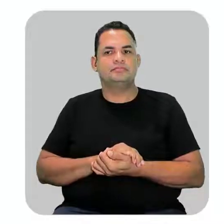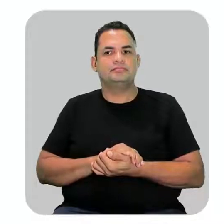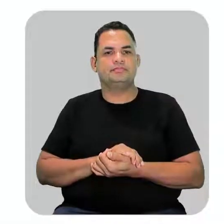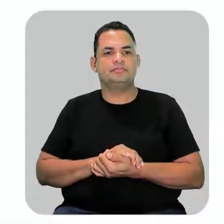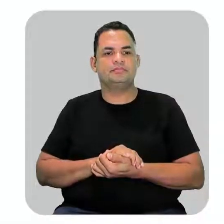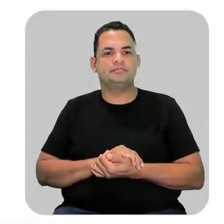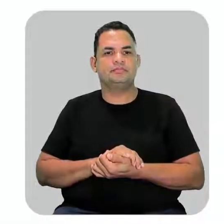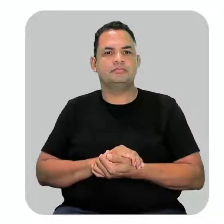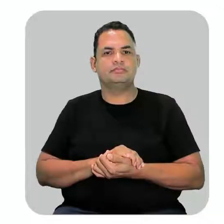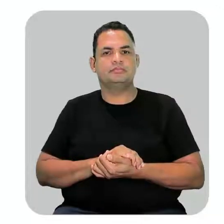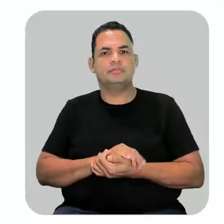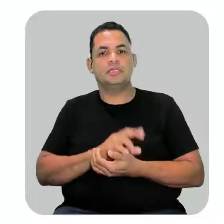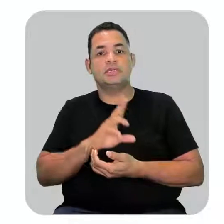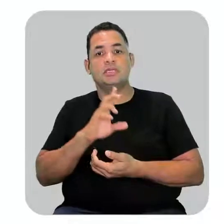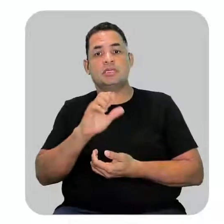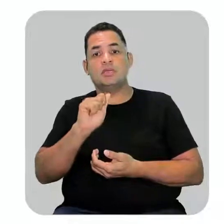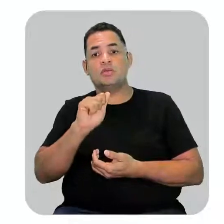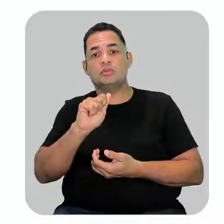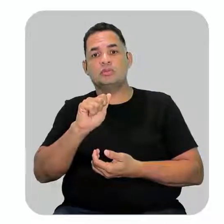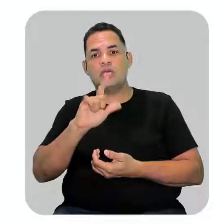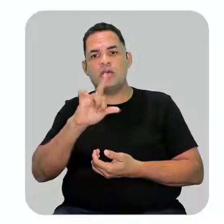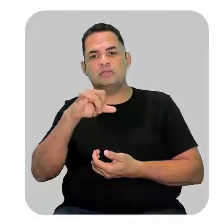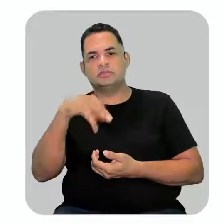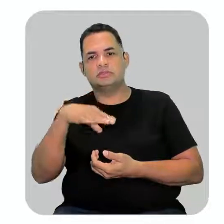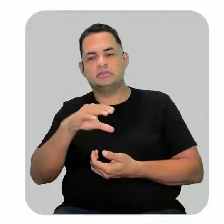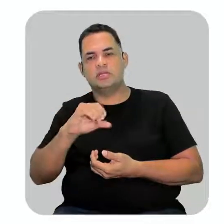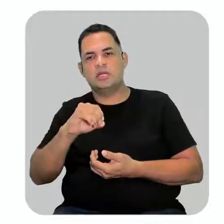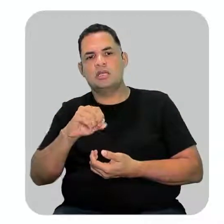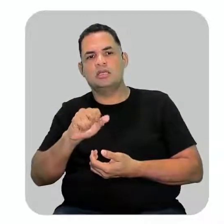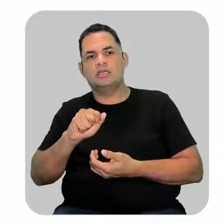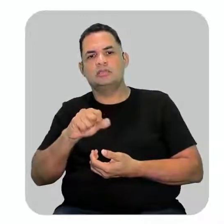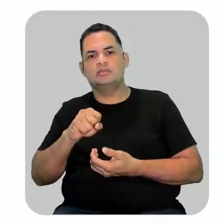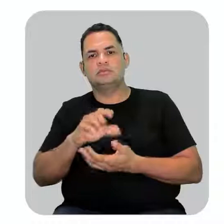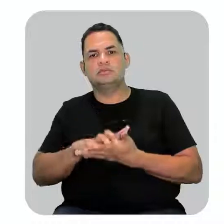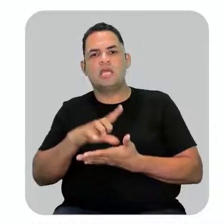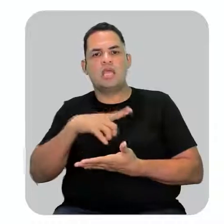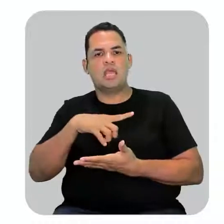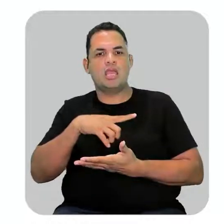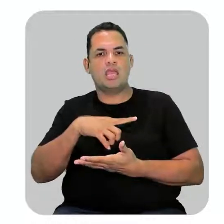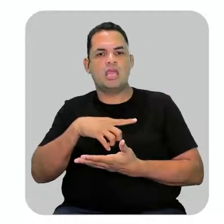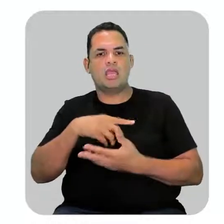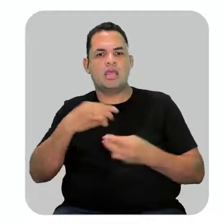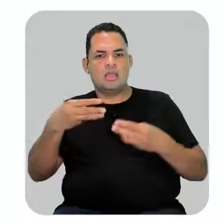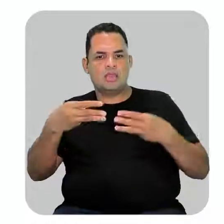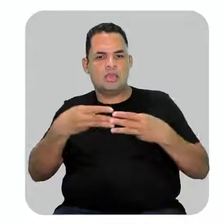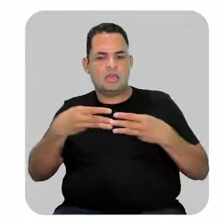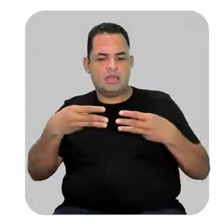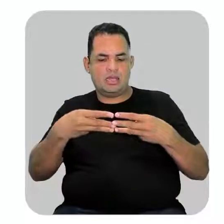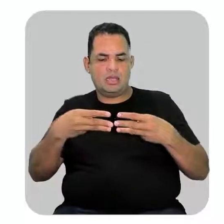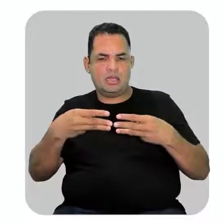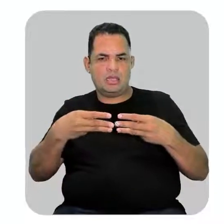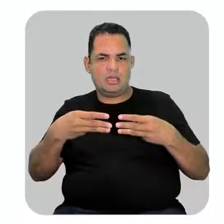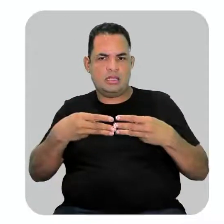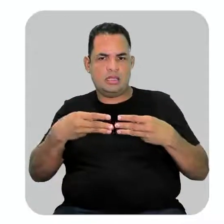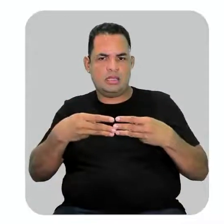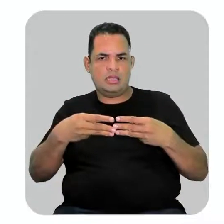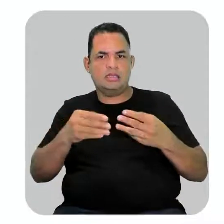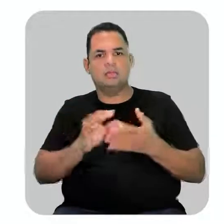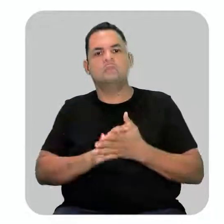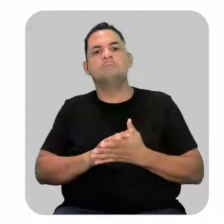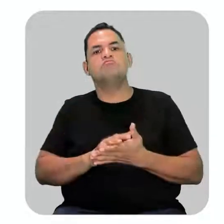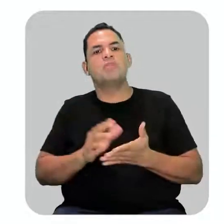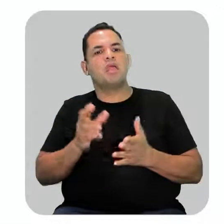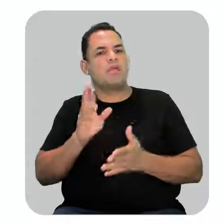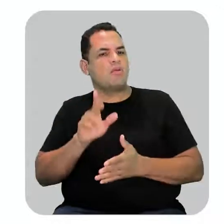e os alcinos professora aqueles que apresentam ligação tripa como é que fica é a mesma